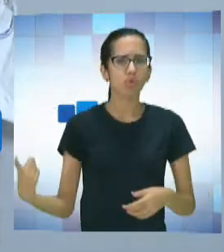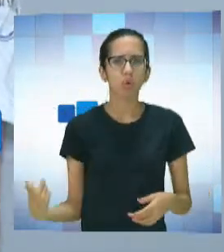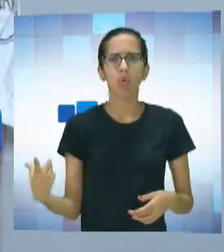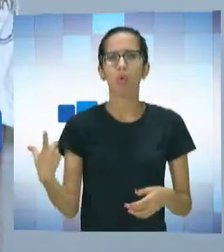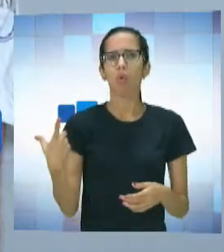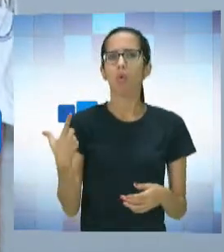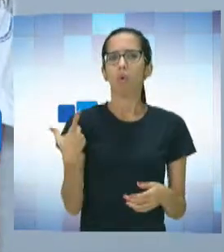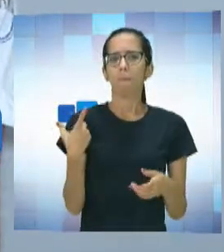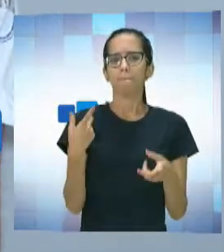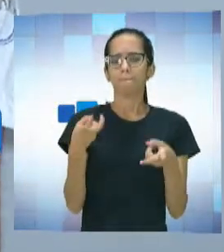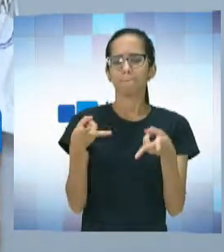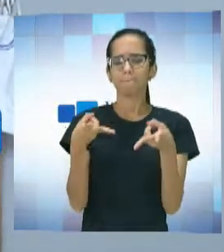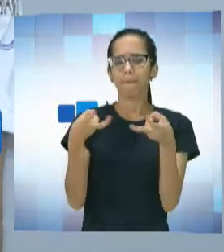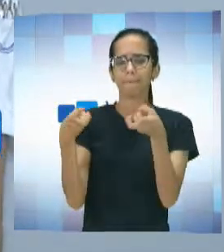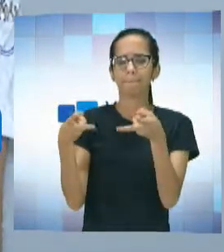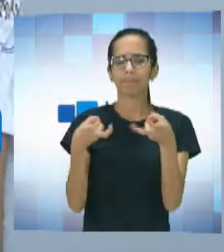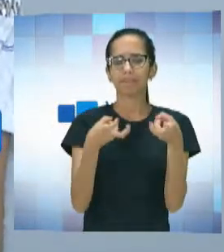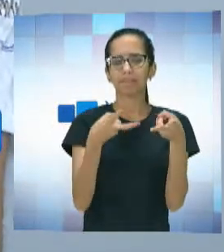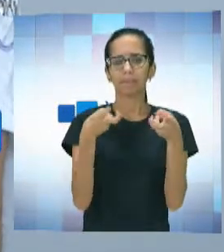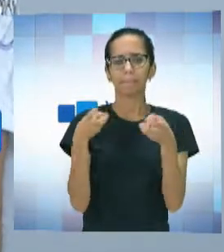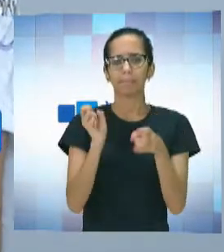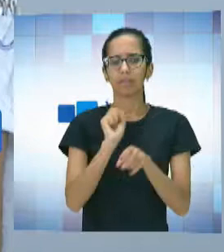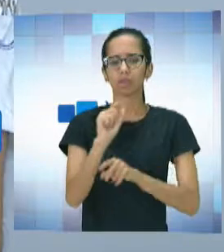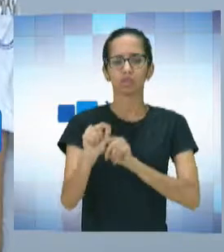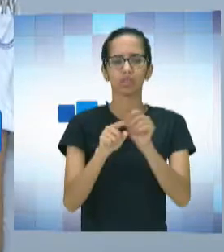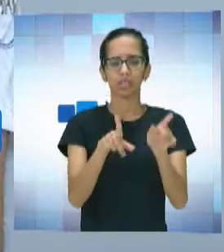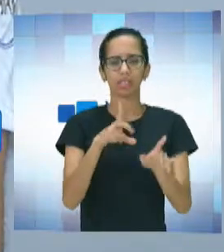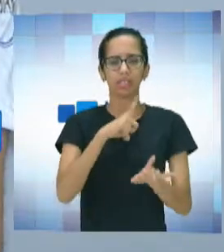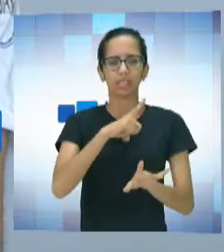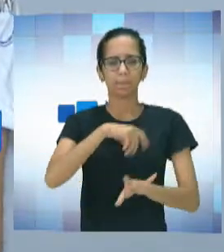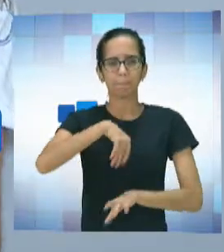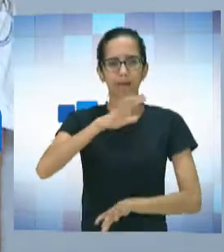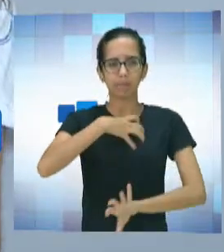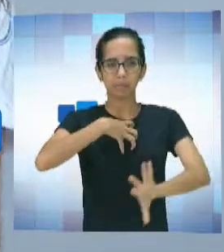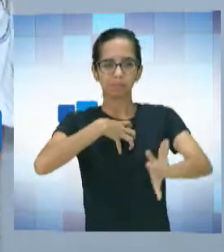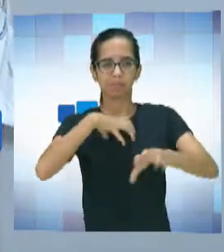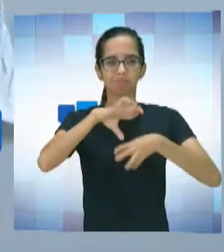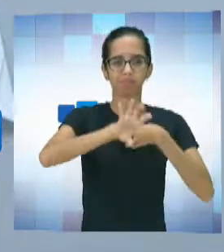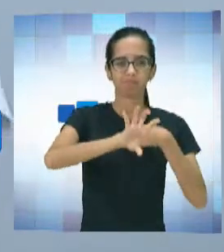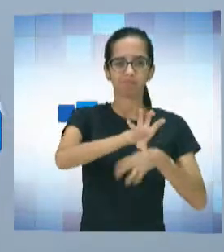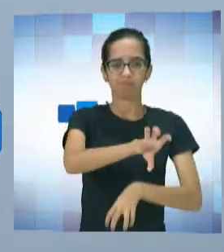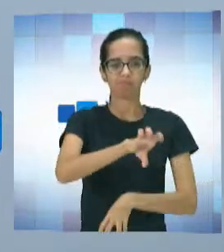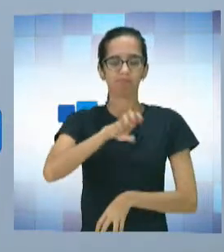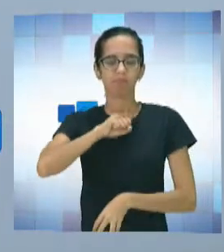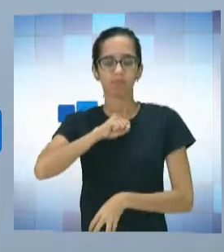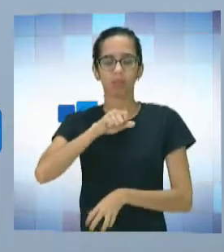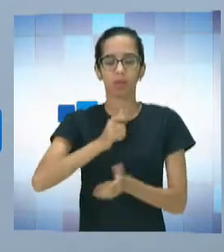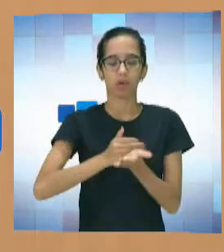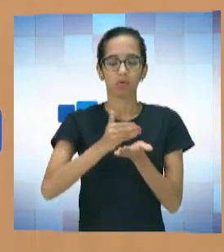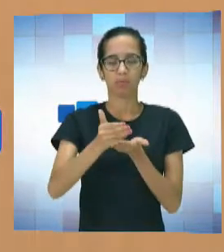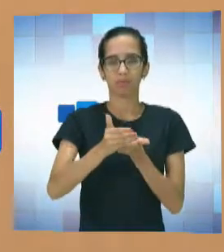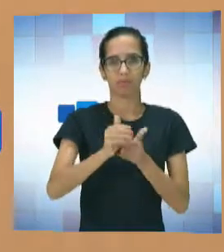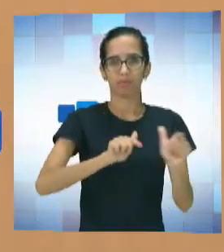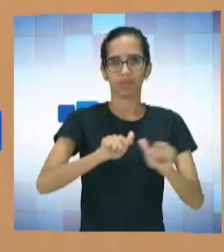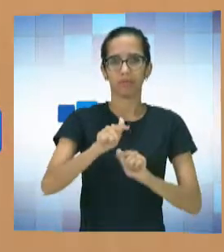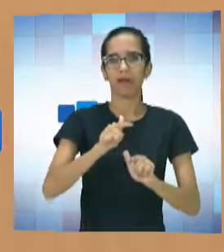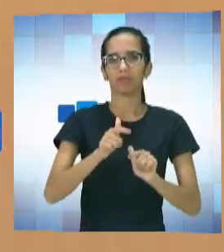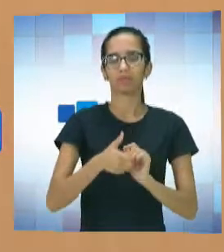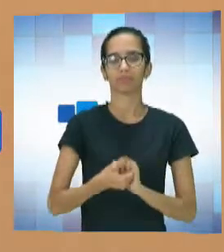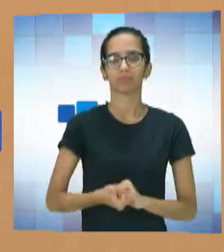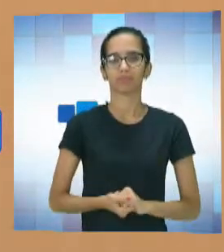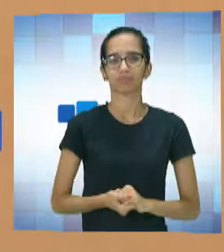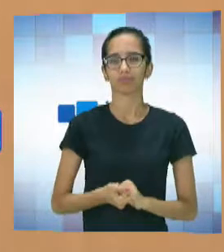E aí, na identificação, a gente vai no desafio, para você começar a trabalhar o instrumento. Bom, e falar em